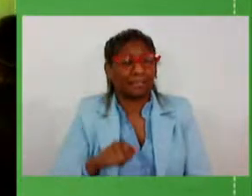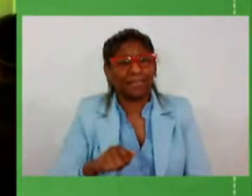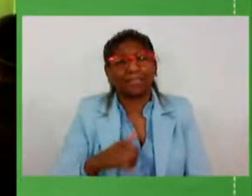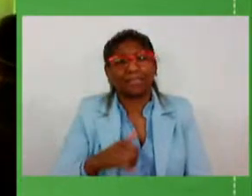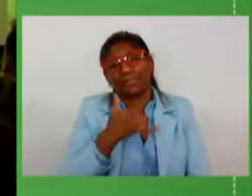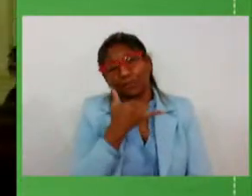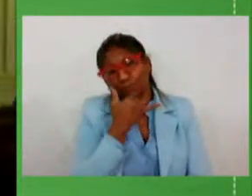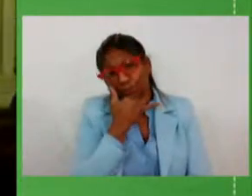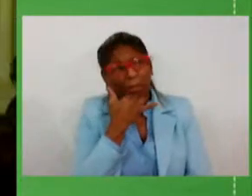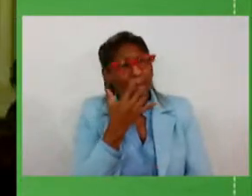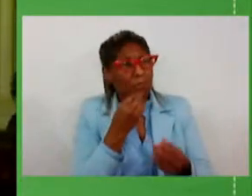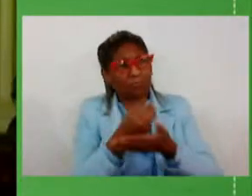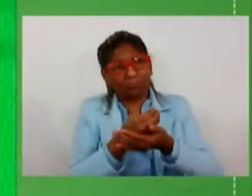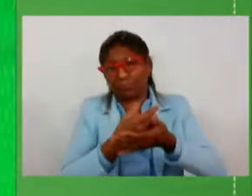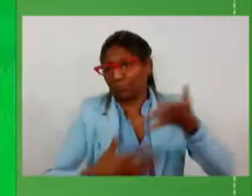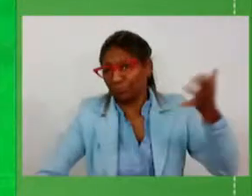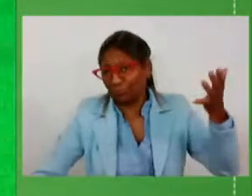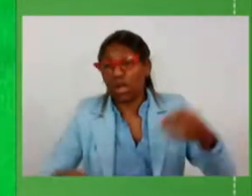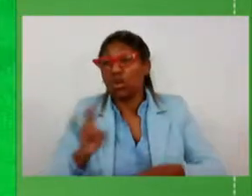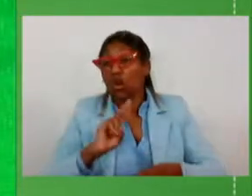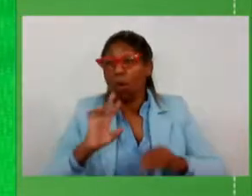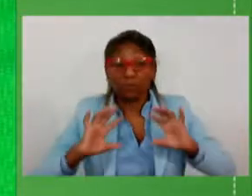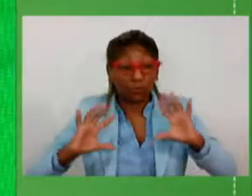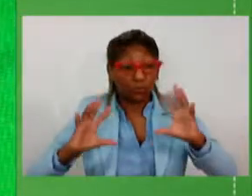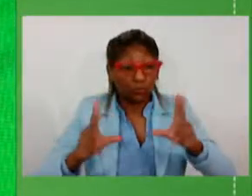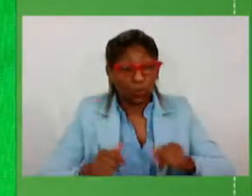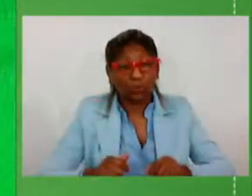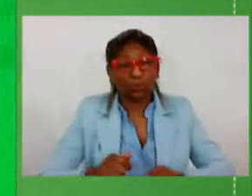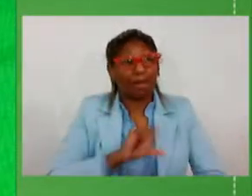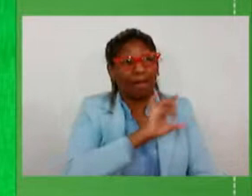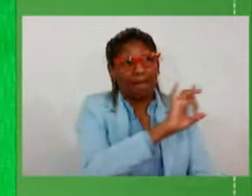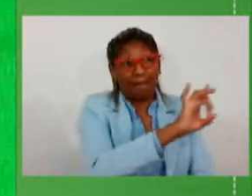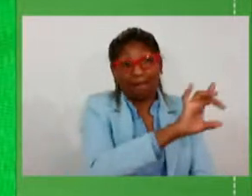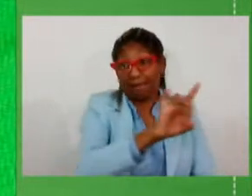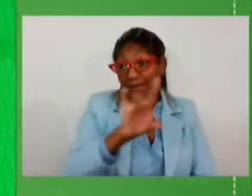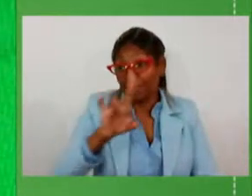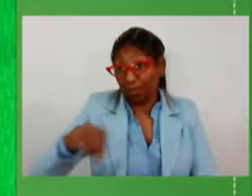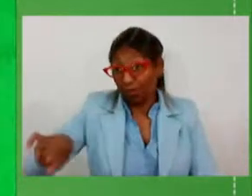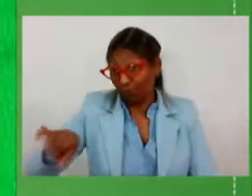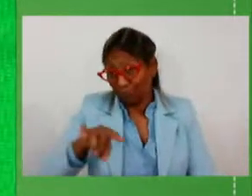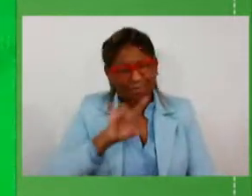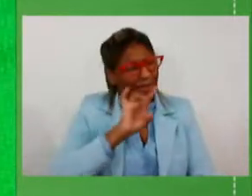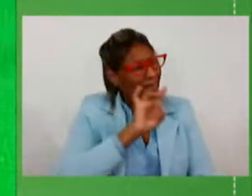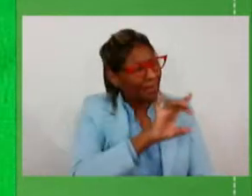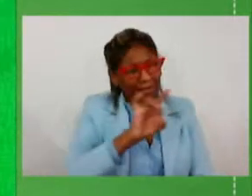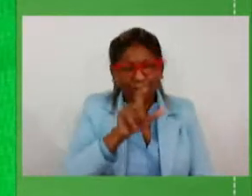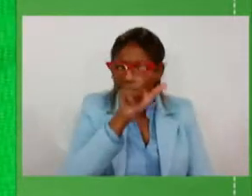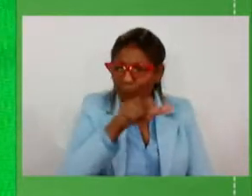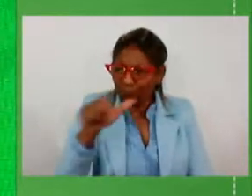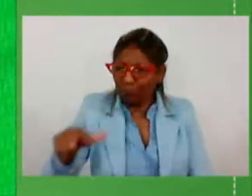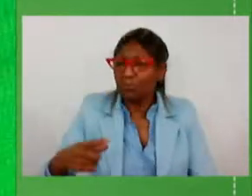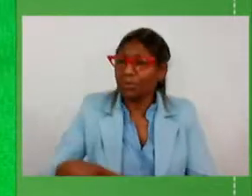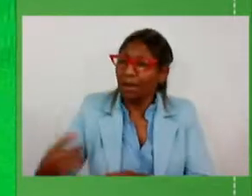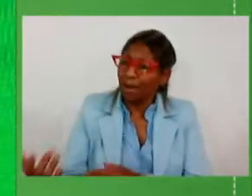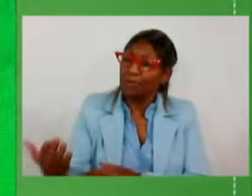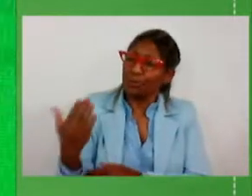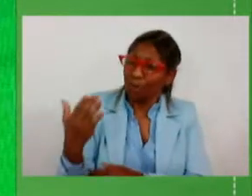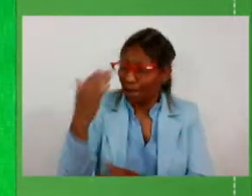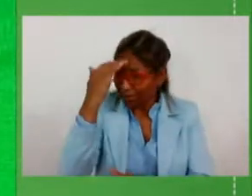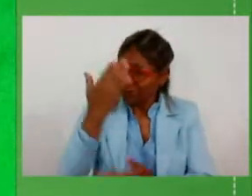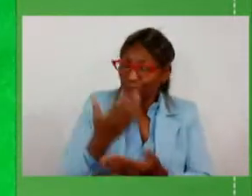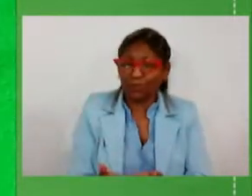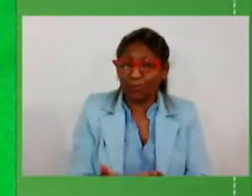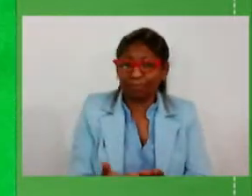secretários porque em nome desses eu quero estender a cada um de vocês a cada um de vocês por ter colaborado por ter acreditado